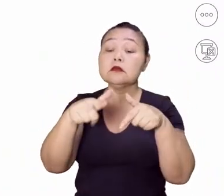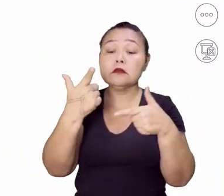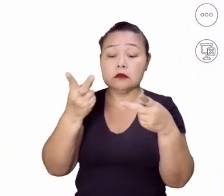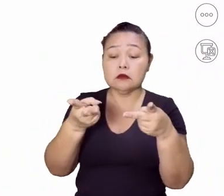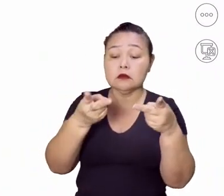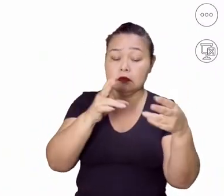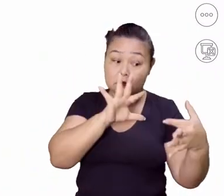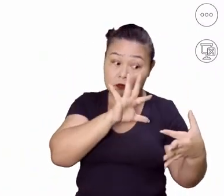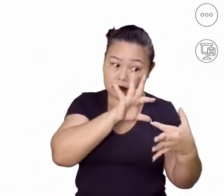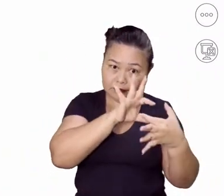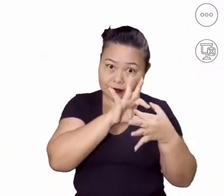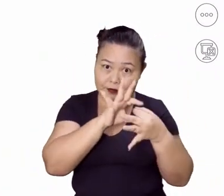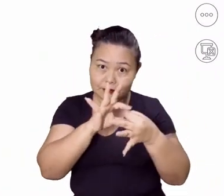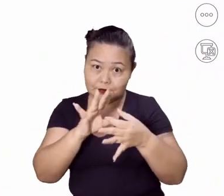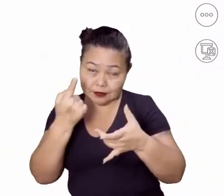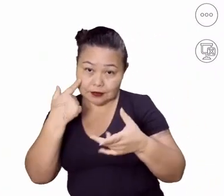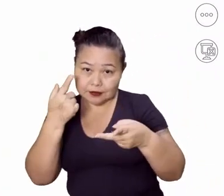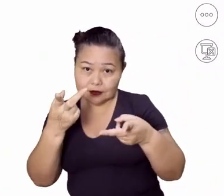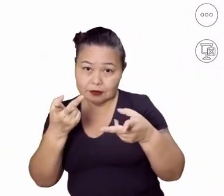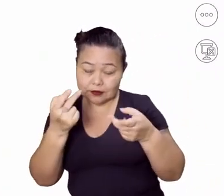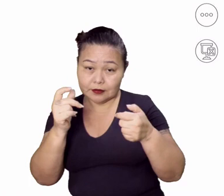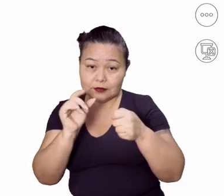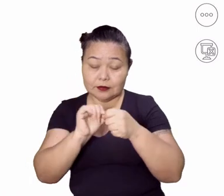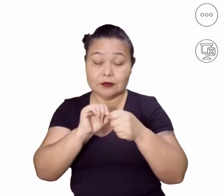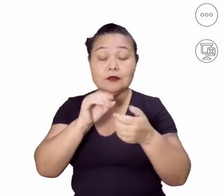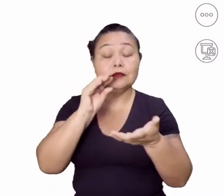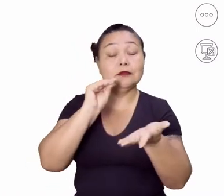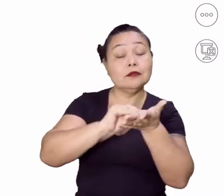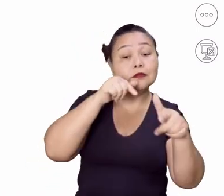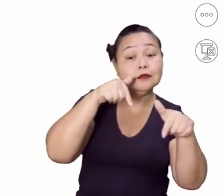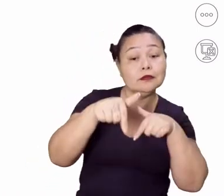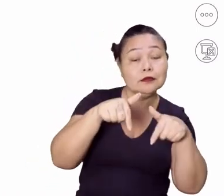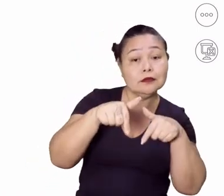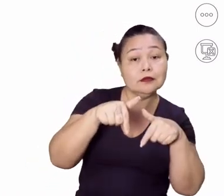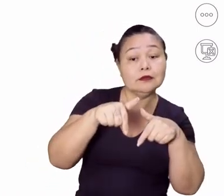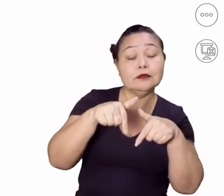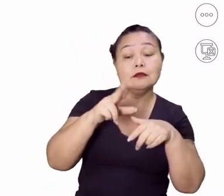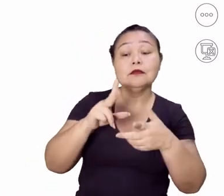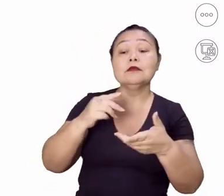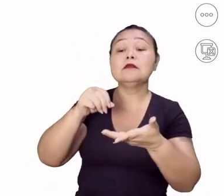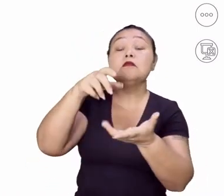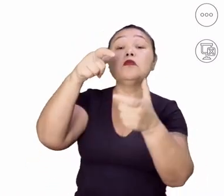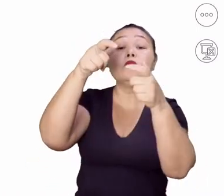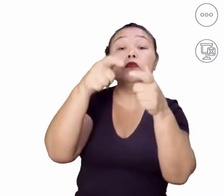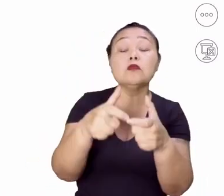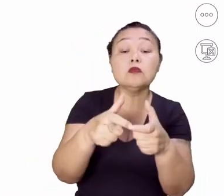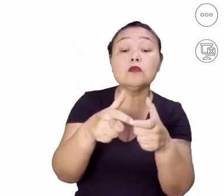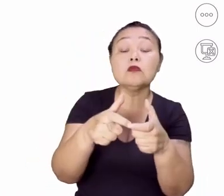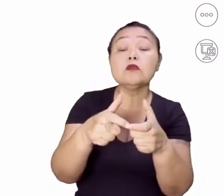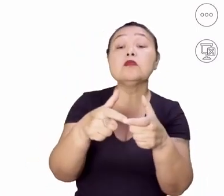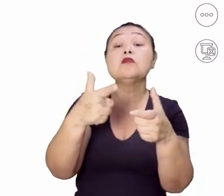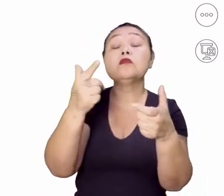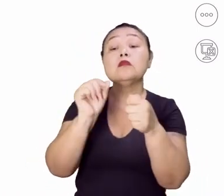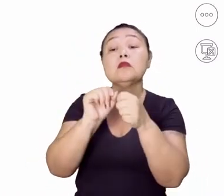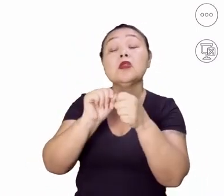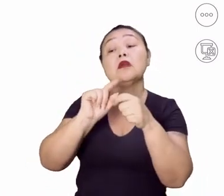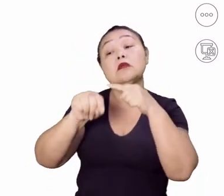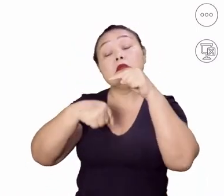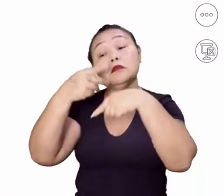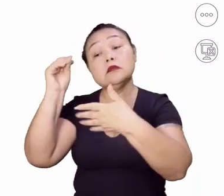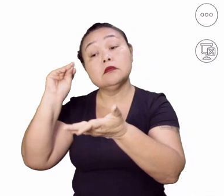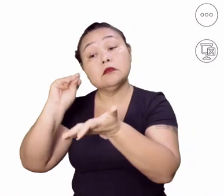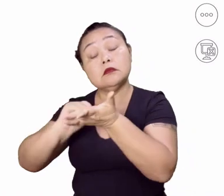Perceberam que uma coisa leva a outra, né? O desemprego, a falta de posto de trabalho, vai levar o quê? O desemprego.